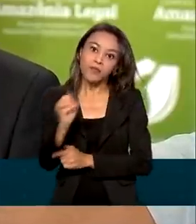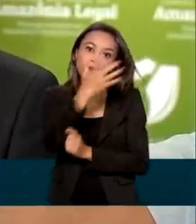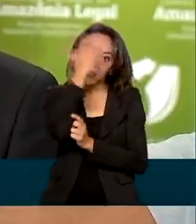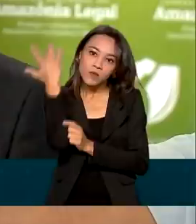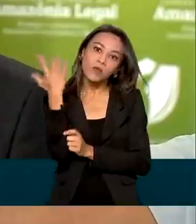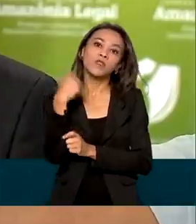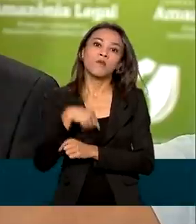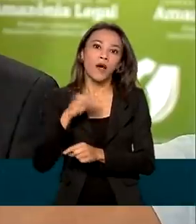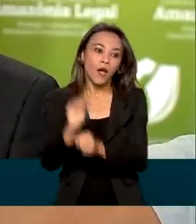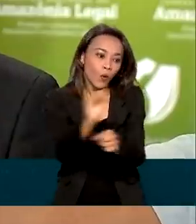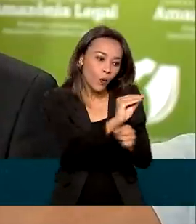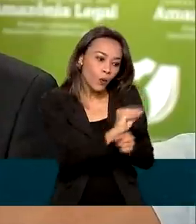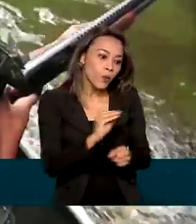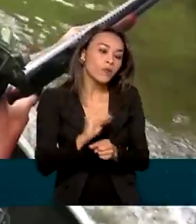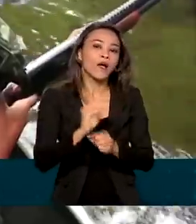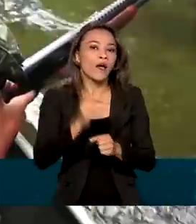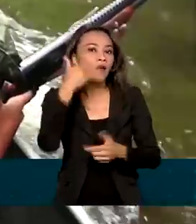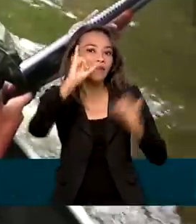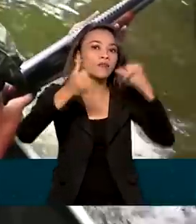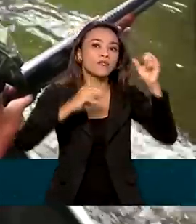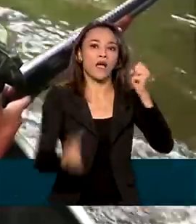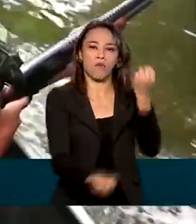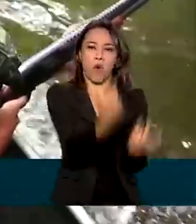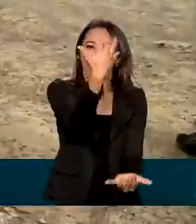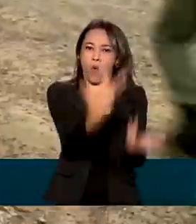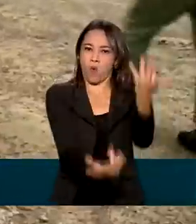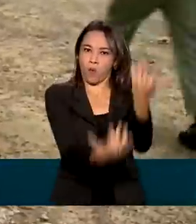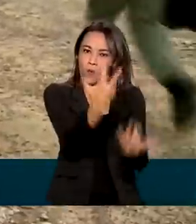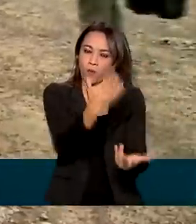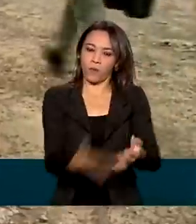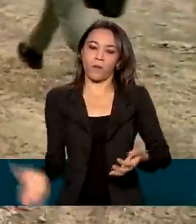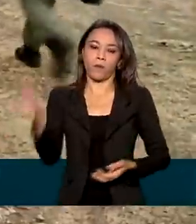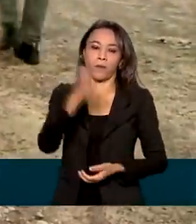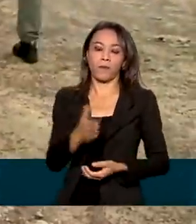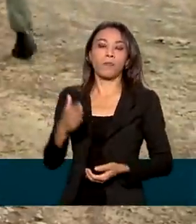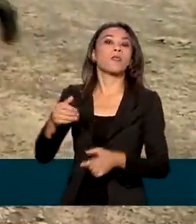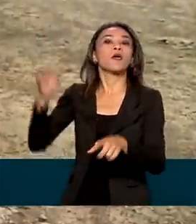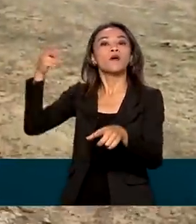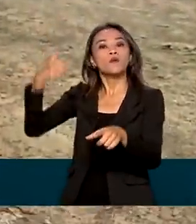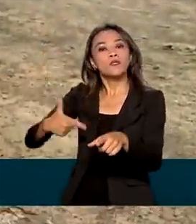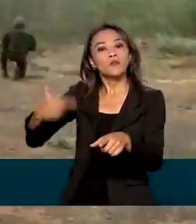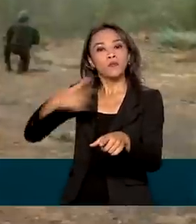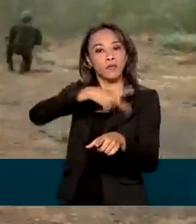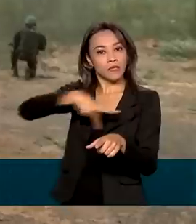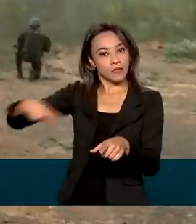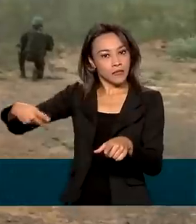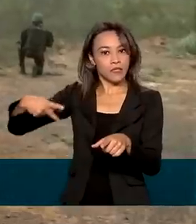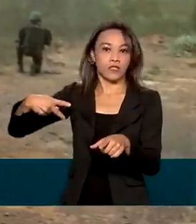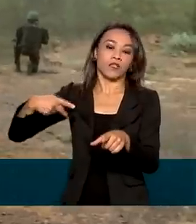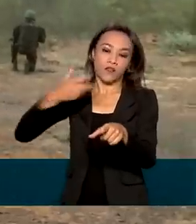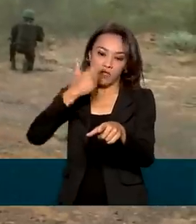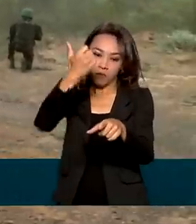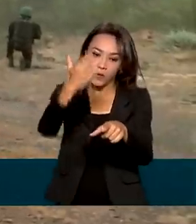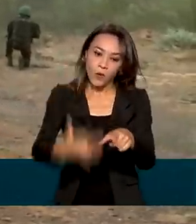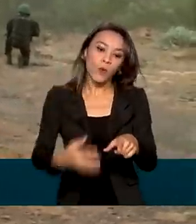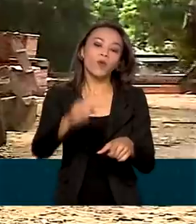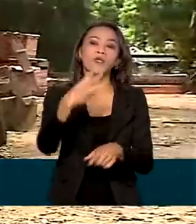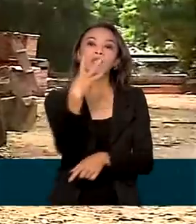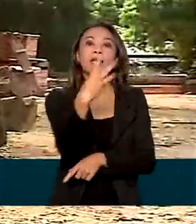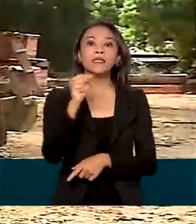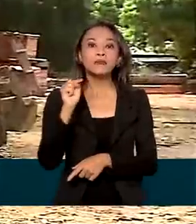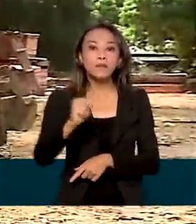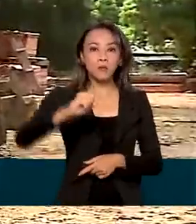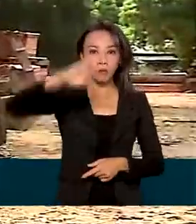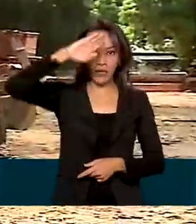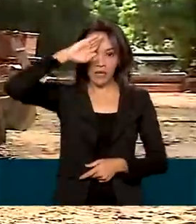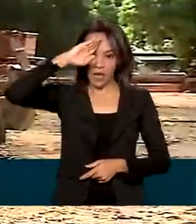eventuais queimadas que surjam. De acordo com o vice-presidente Hamilton Mourão, cerca de 3 mil militares estarão diariamente em